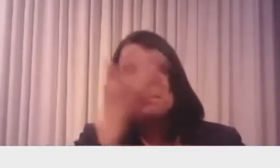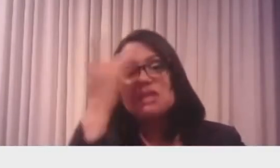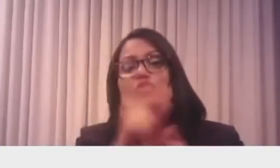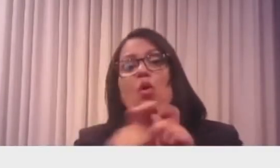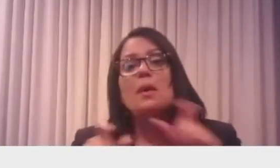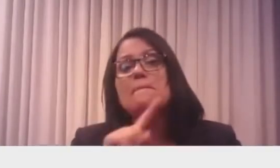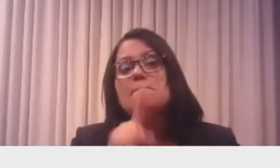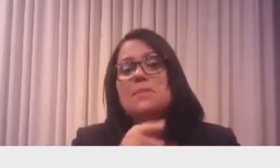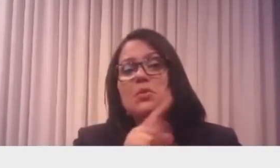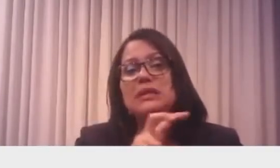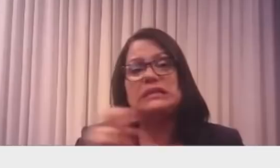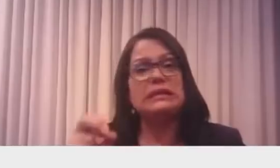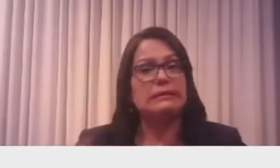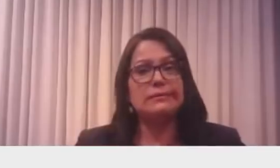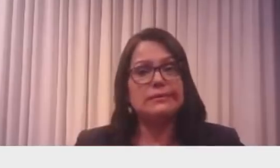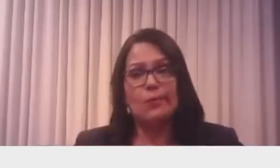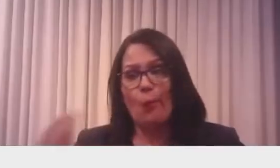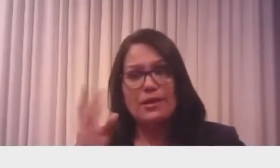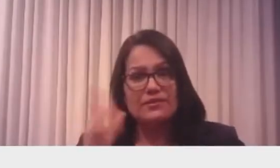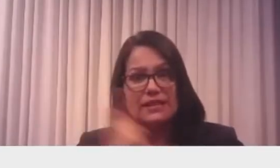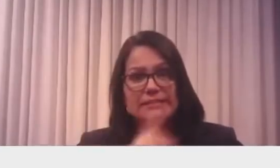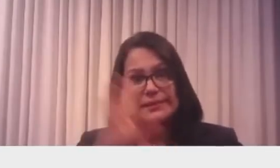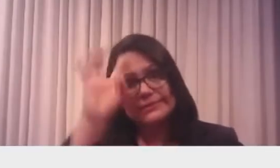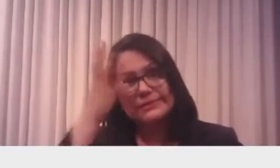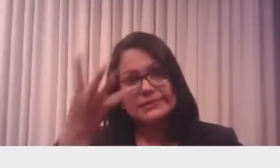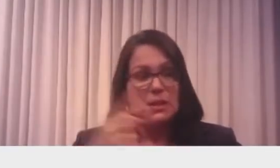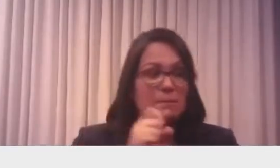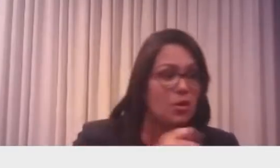que esse prefeito vai decidir se a garotada vai tomar vacina ou não?